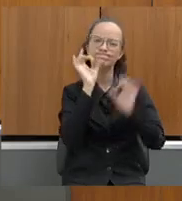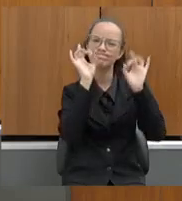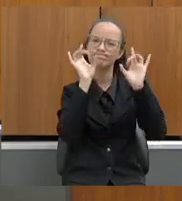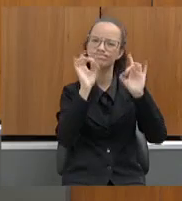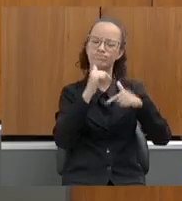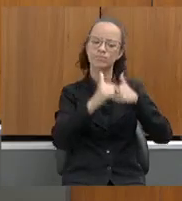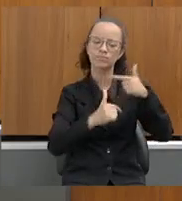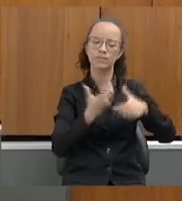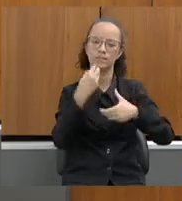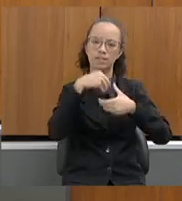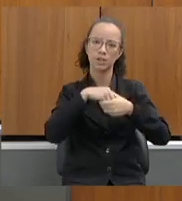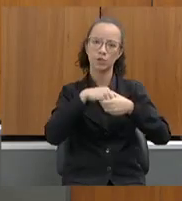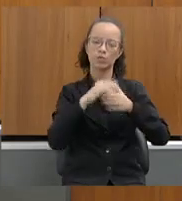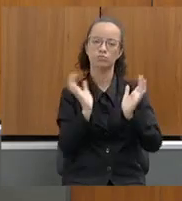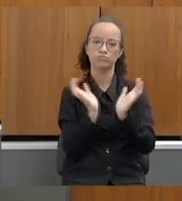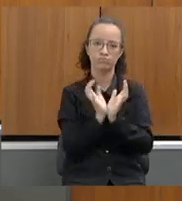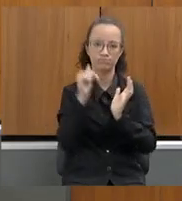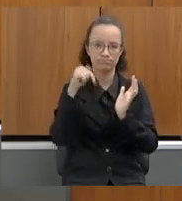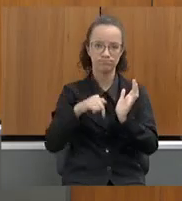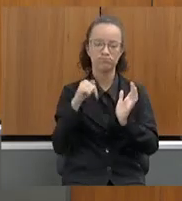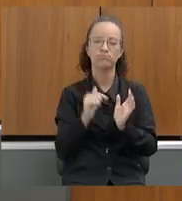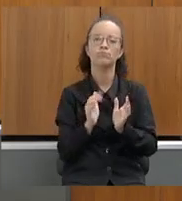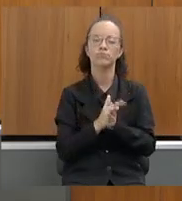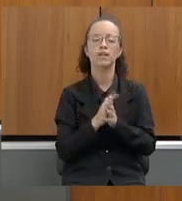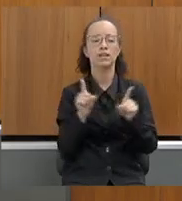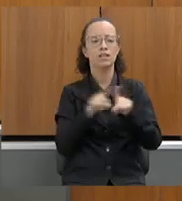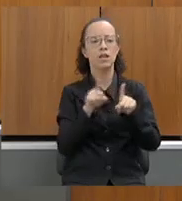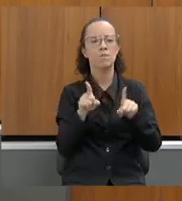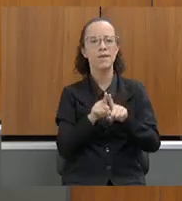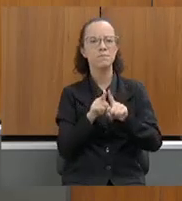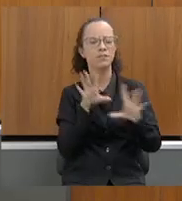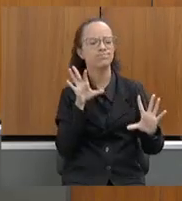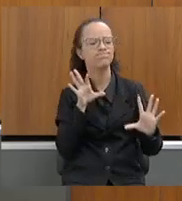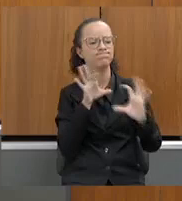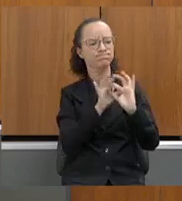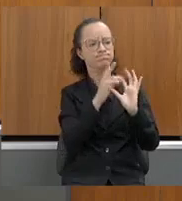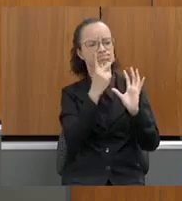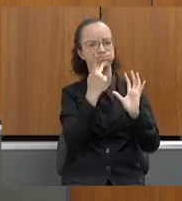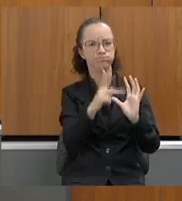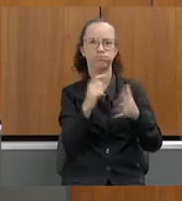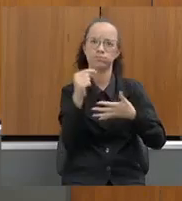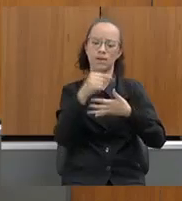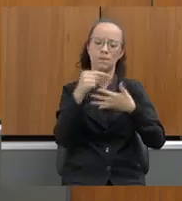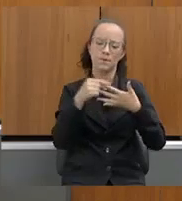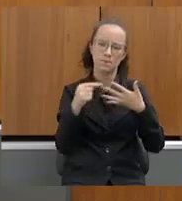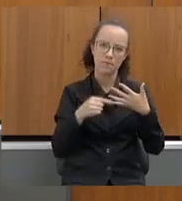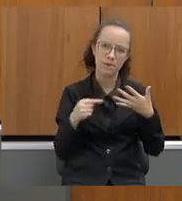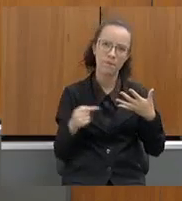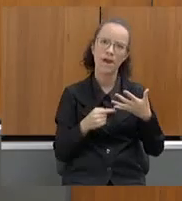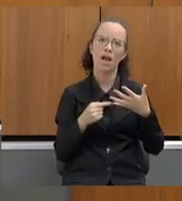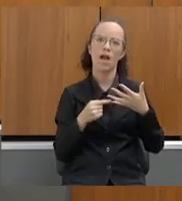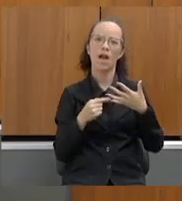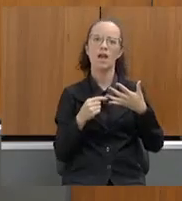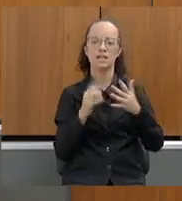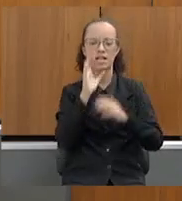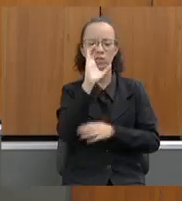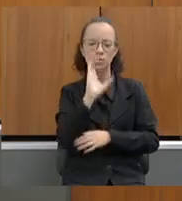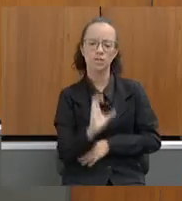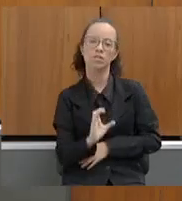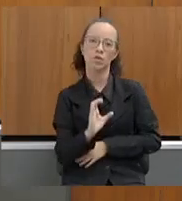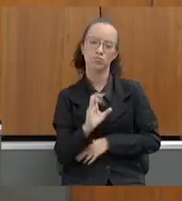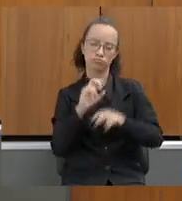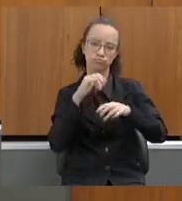trabalhos nessa comissão, e o seu envolvimento em todas as questões que a essa comissão dizem